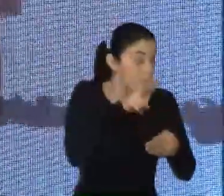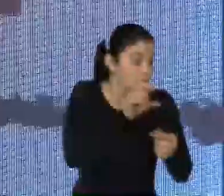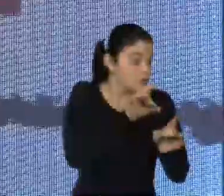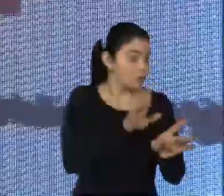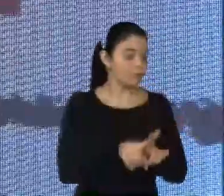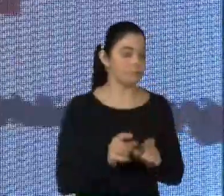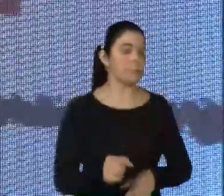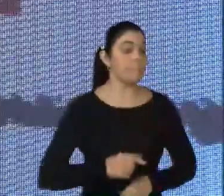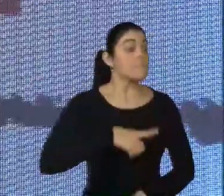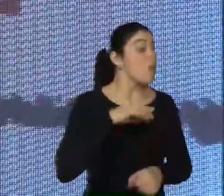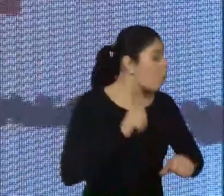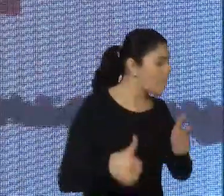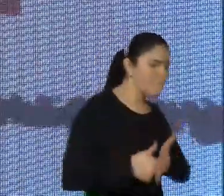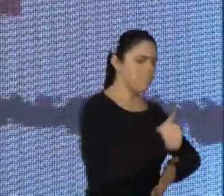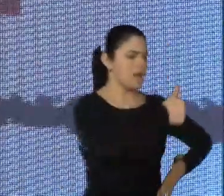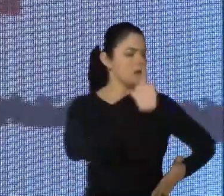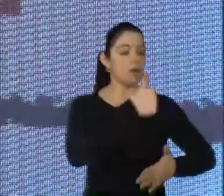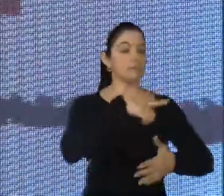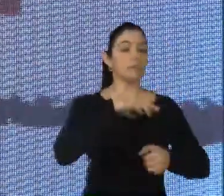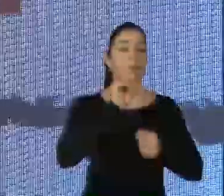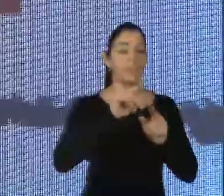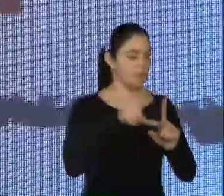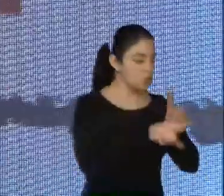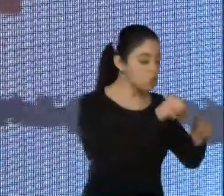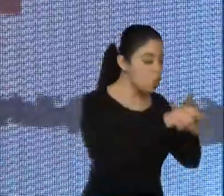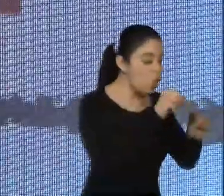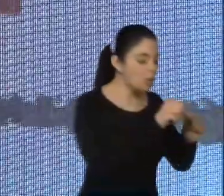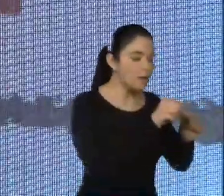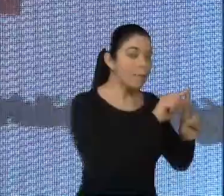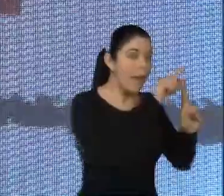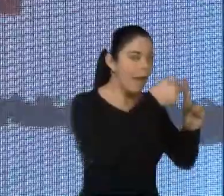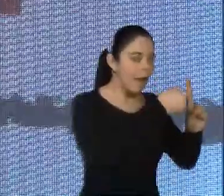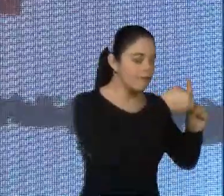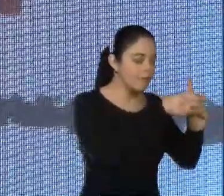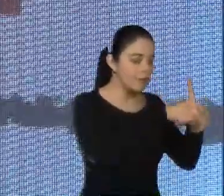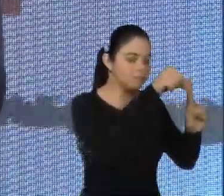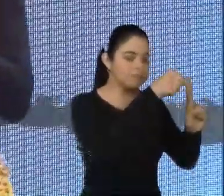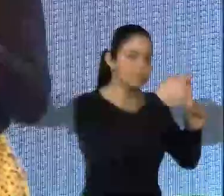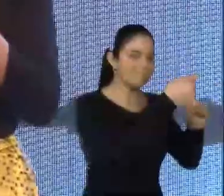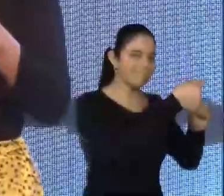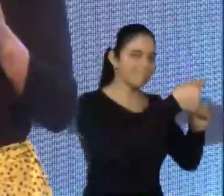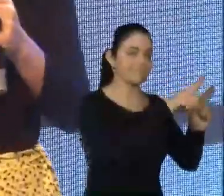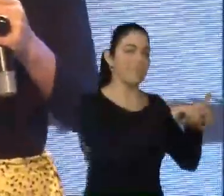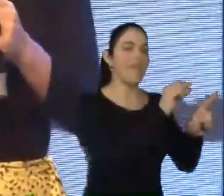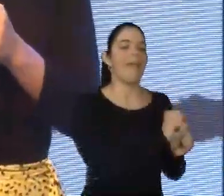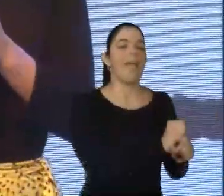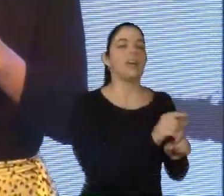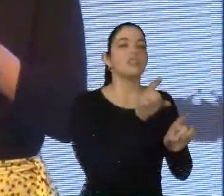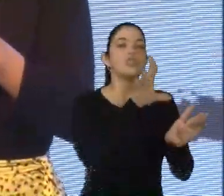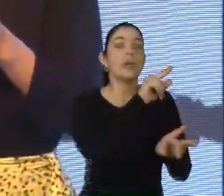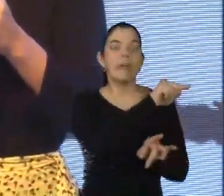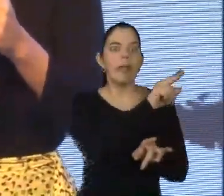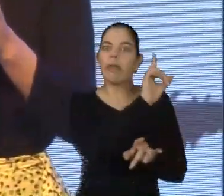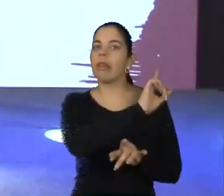selecionavam os melhores embriões que aquela família poderia gerar. E engravidavam assim. Mas o Vincent não.